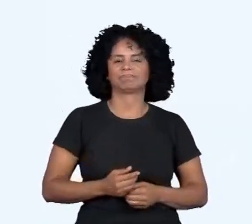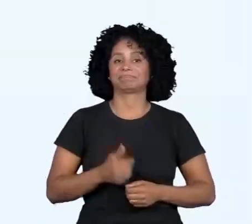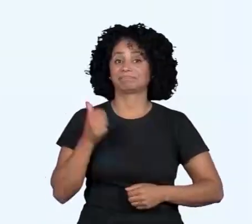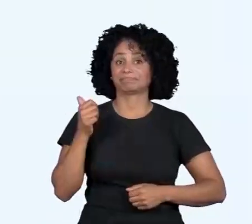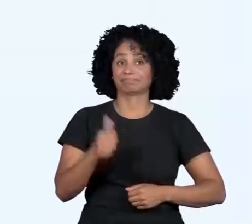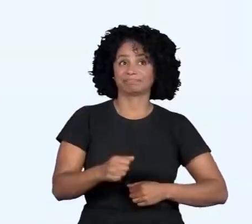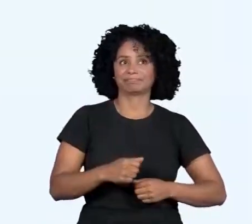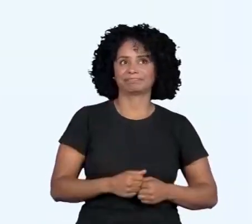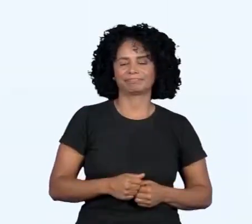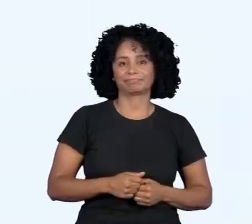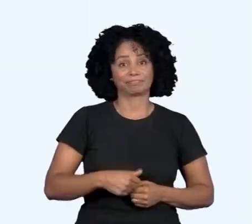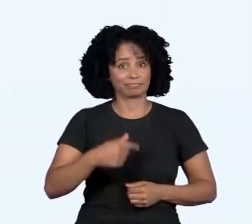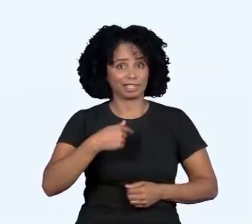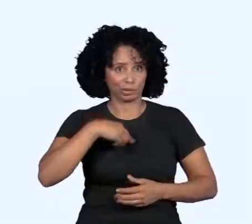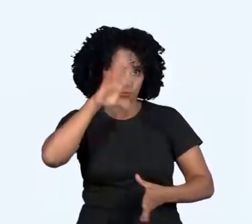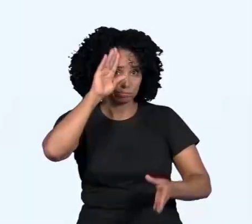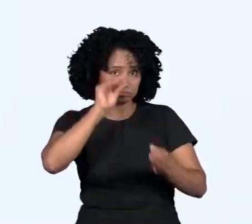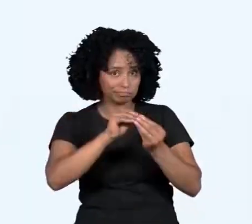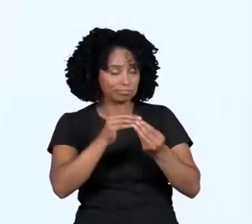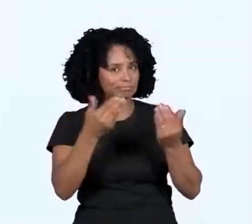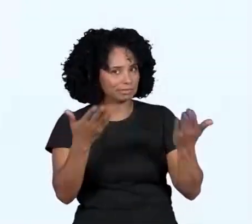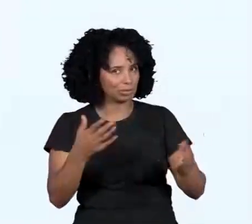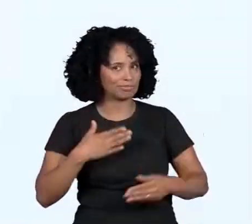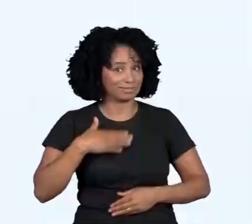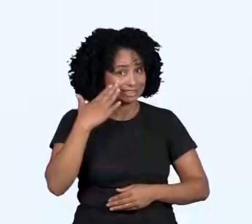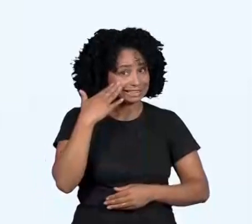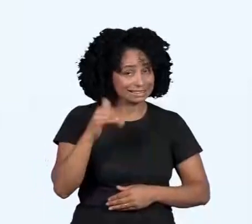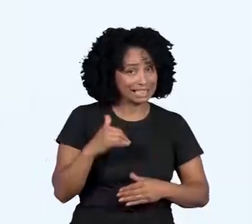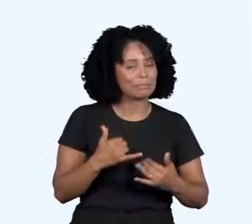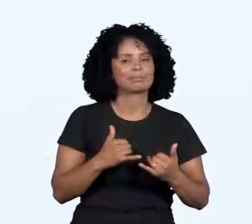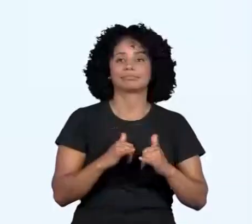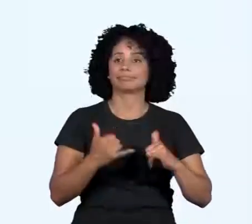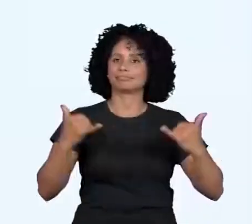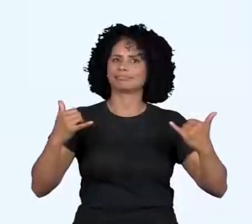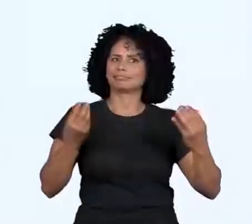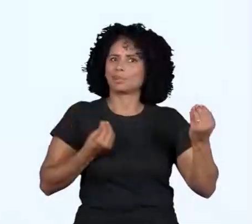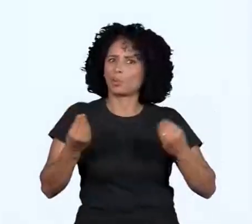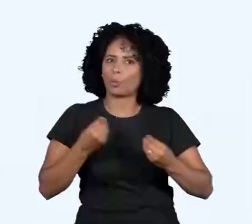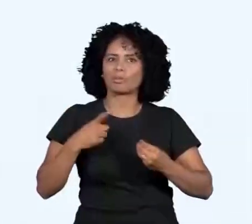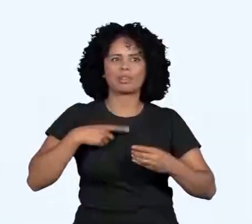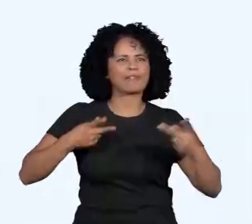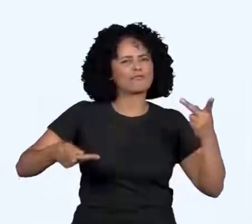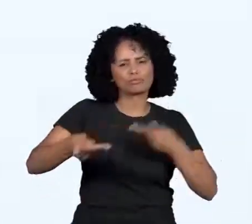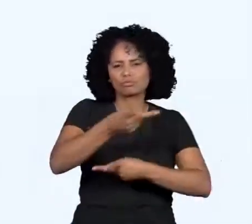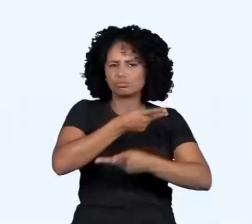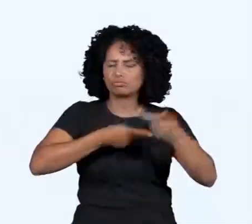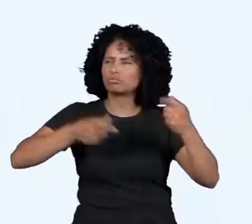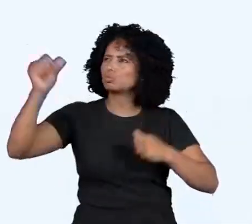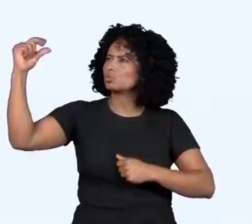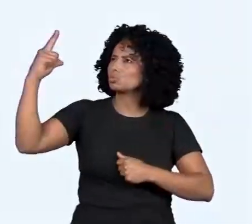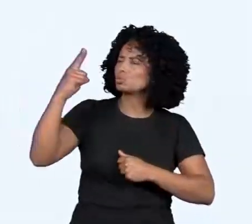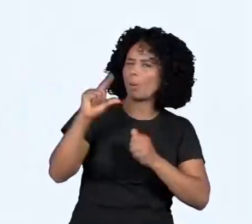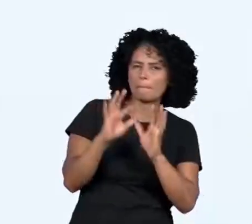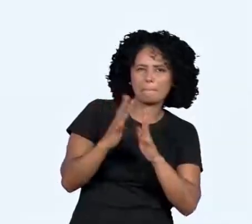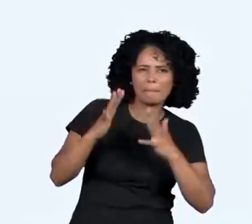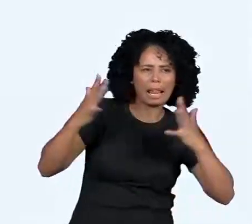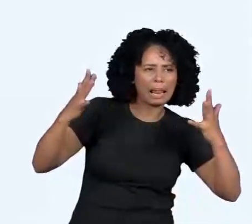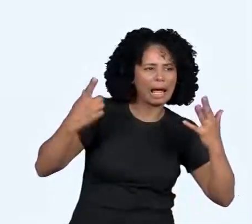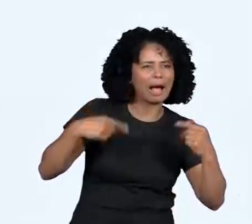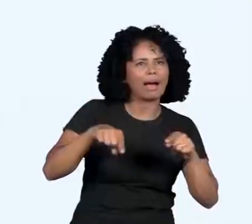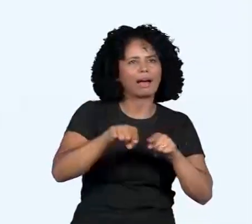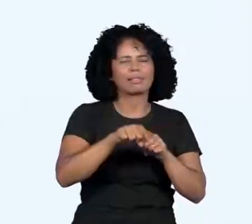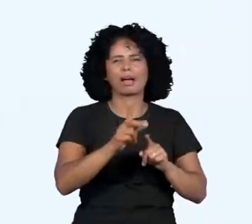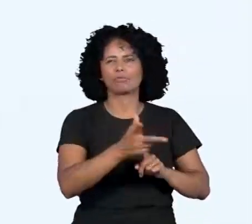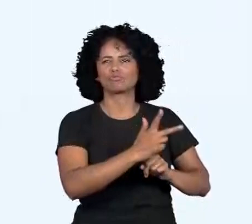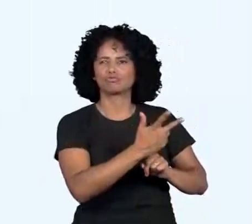Eu me ligo, Kika. A energia elétrica vem da força dos ventos, dos raios solares, da queima do gás natural e do